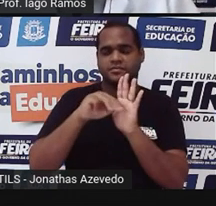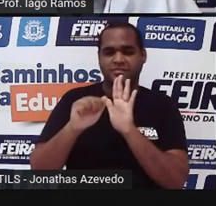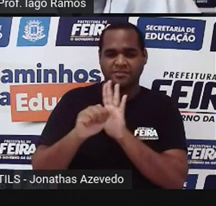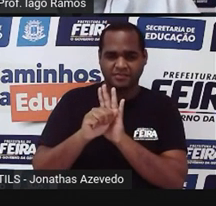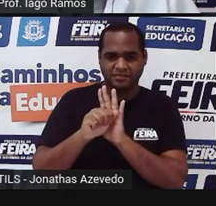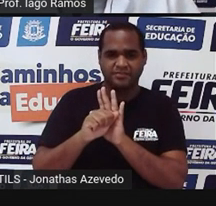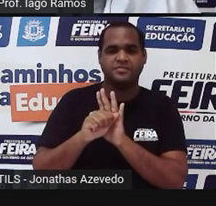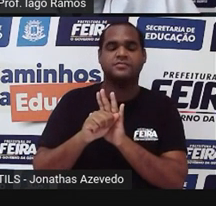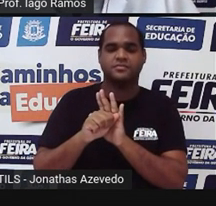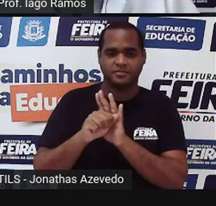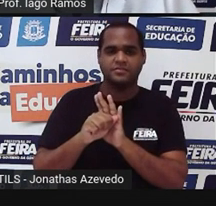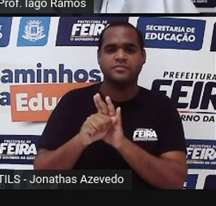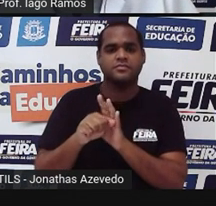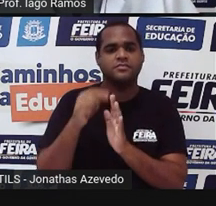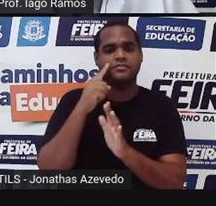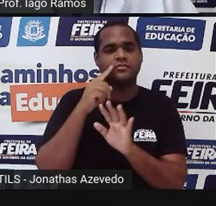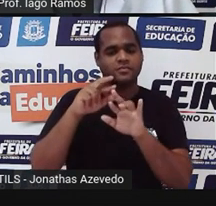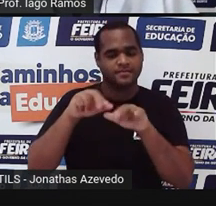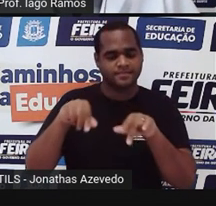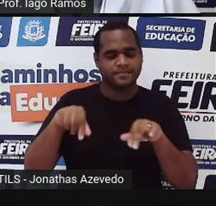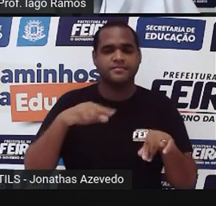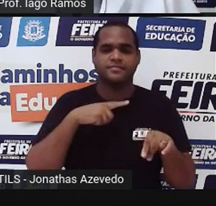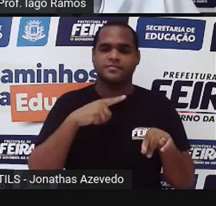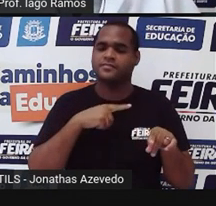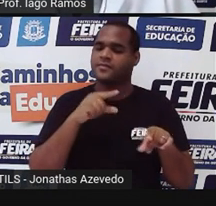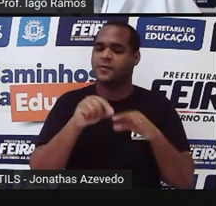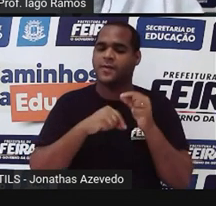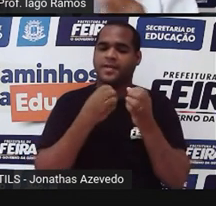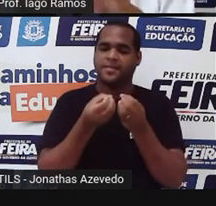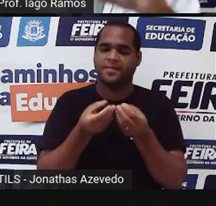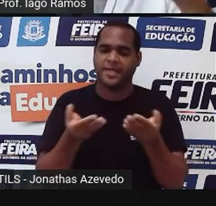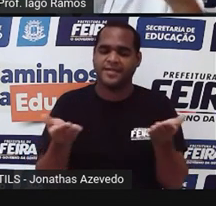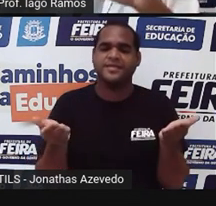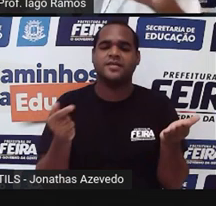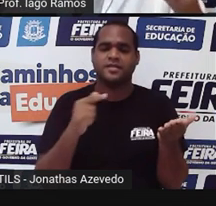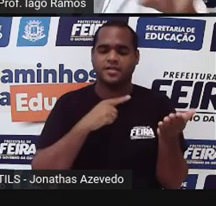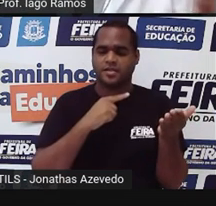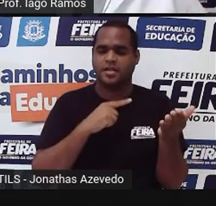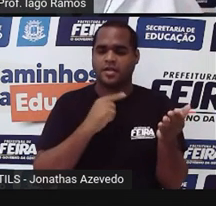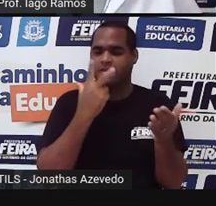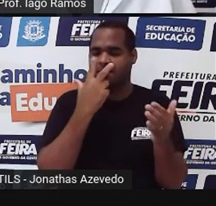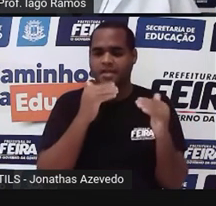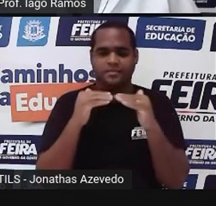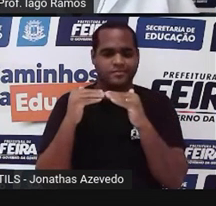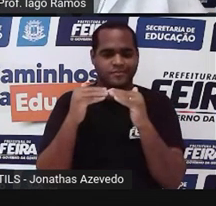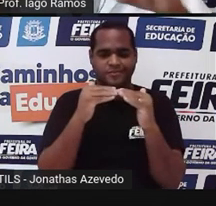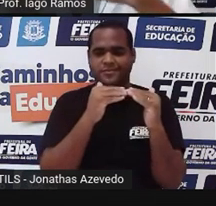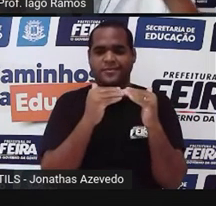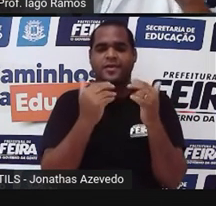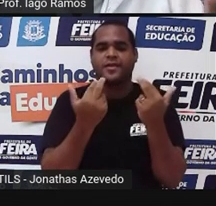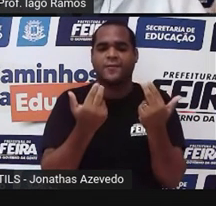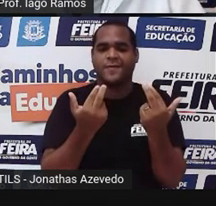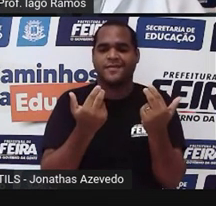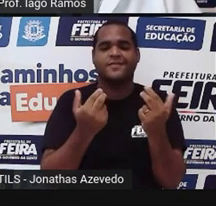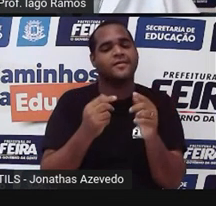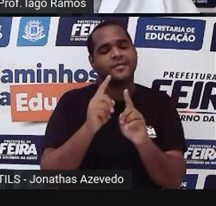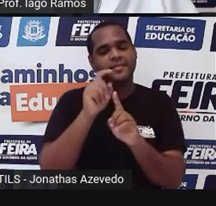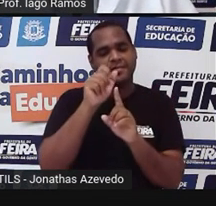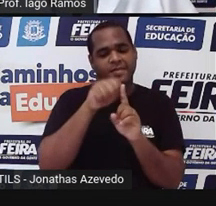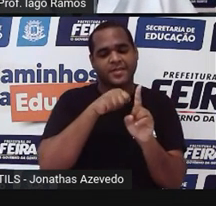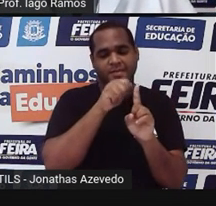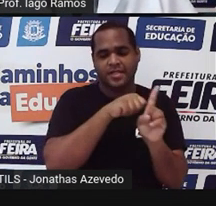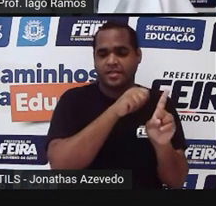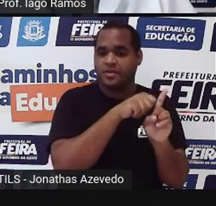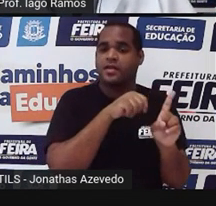fez? Pegou todos esses consumos e distribuiu igualmente para cada mês. É como se em cada mês